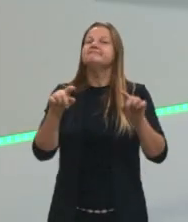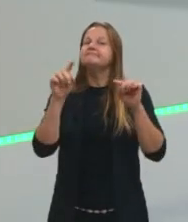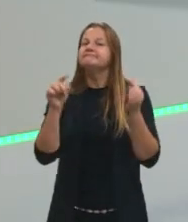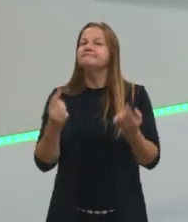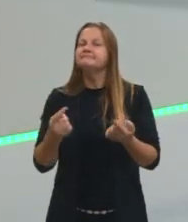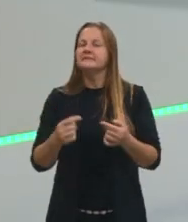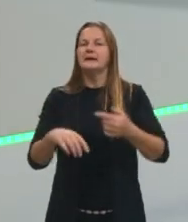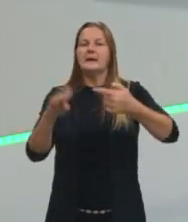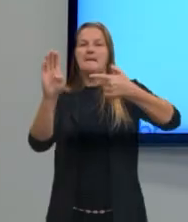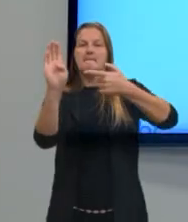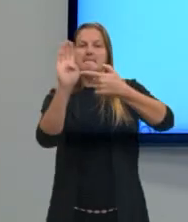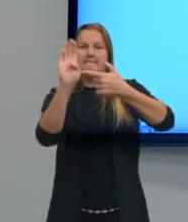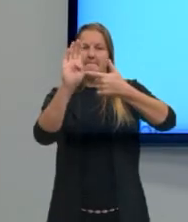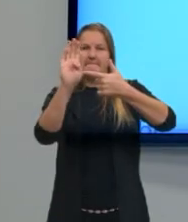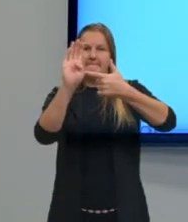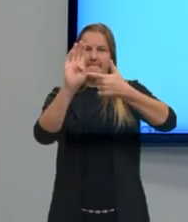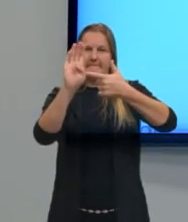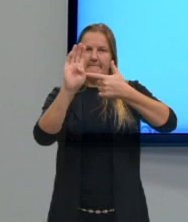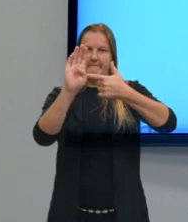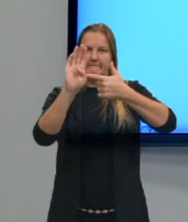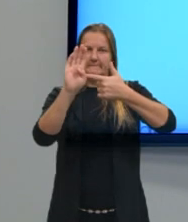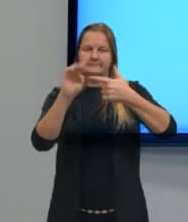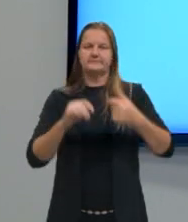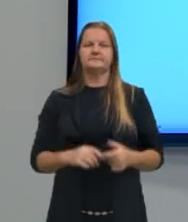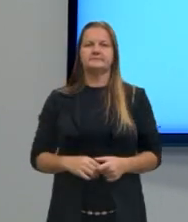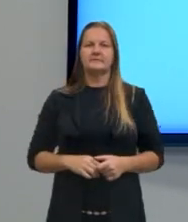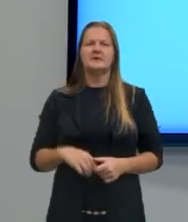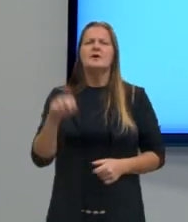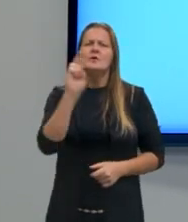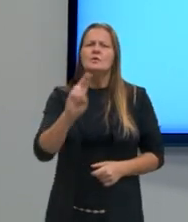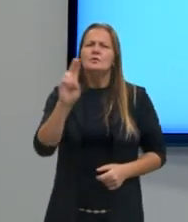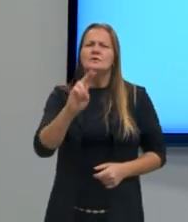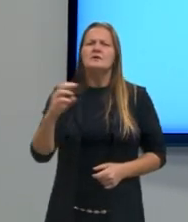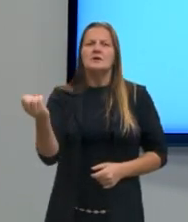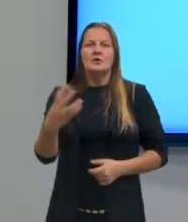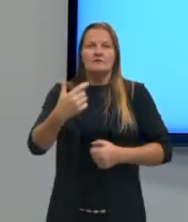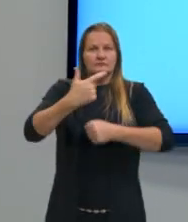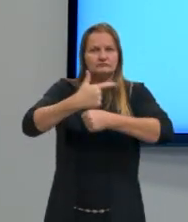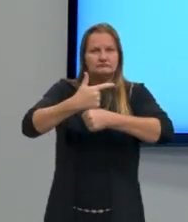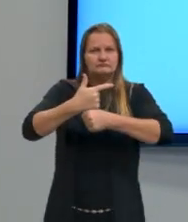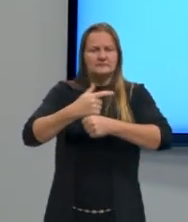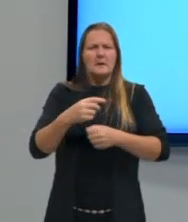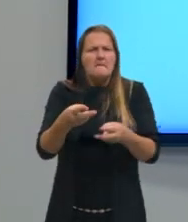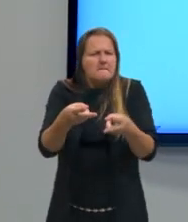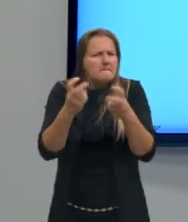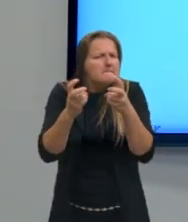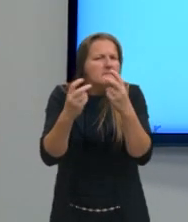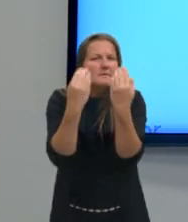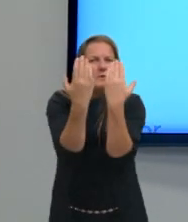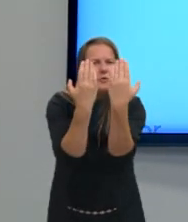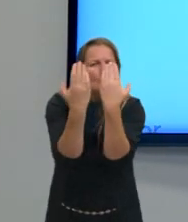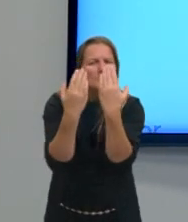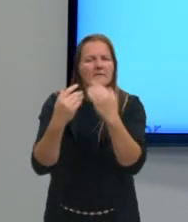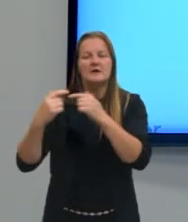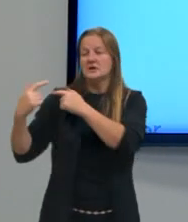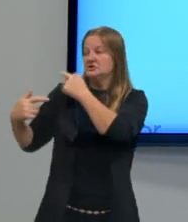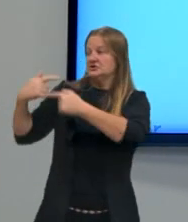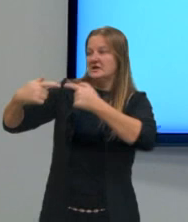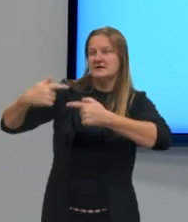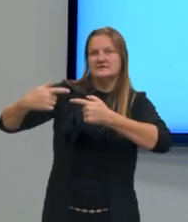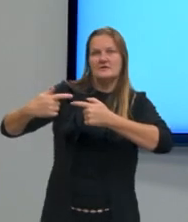Letra B. A utilização de inovações do léxico é percebida na comparação de gerações.